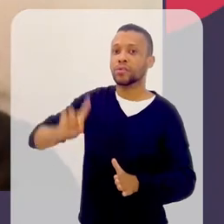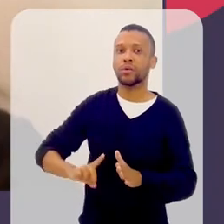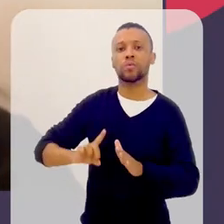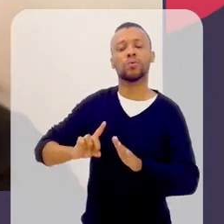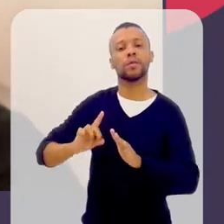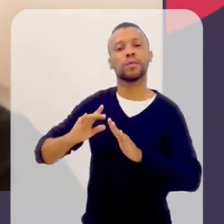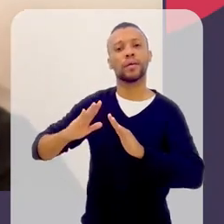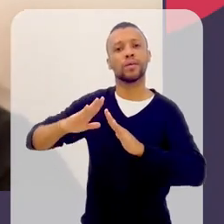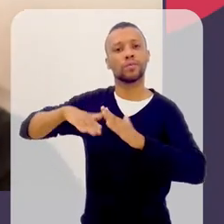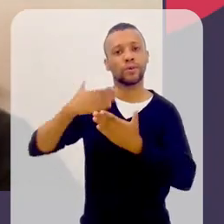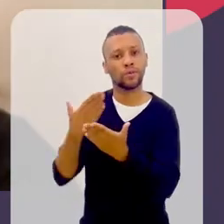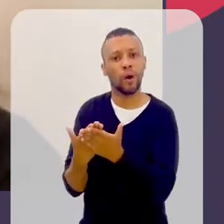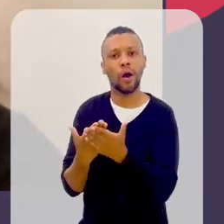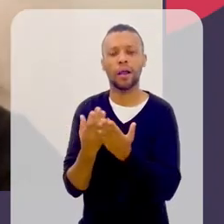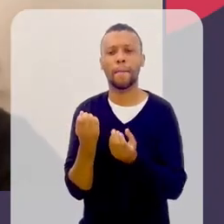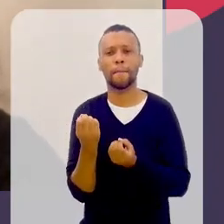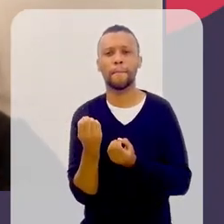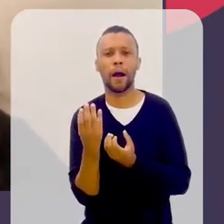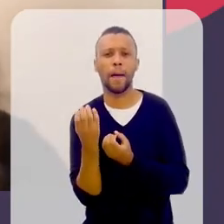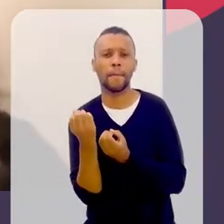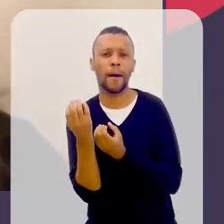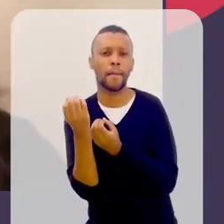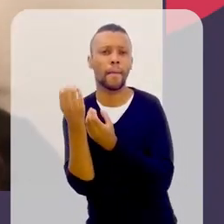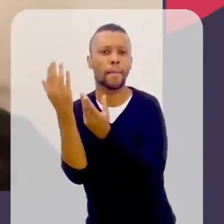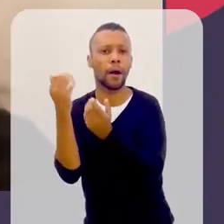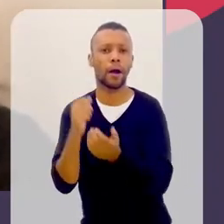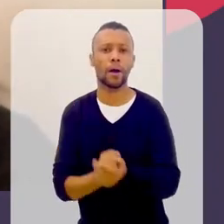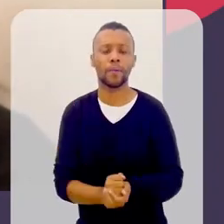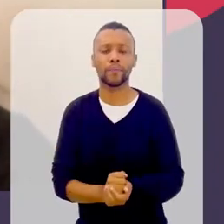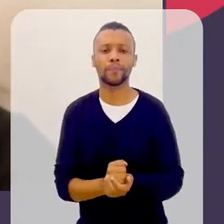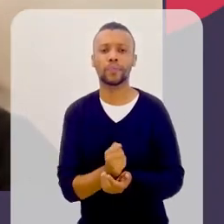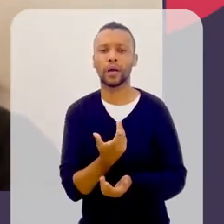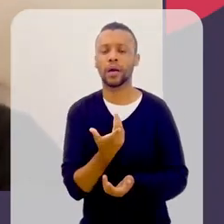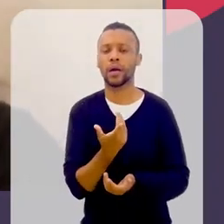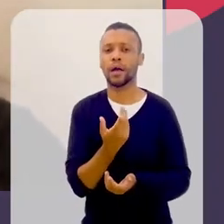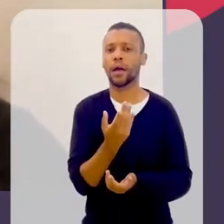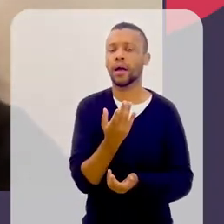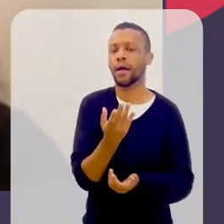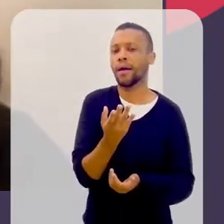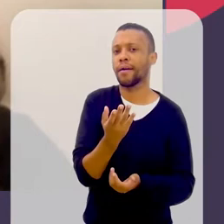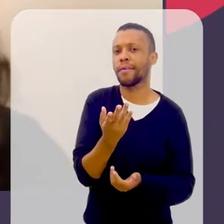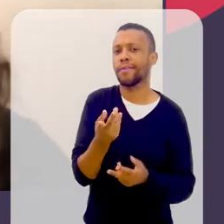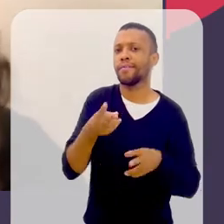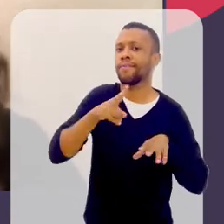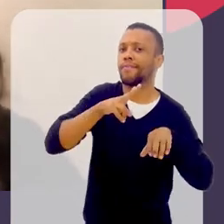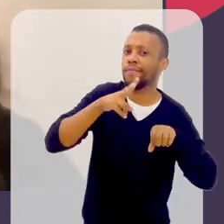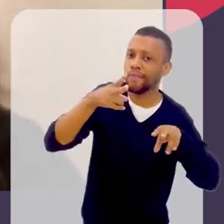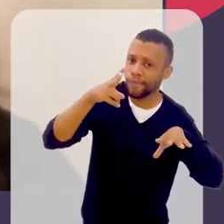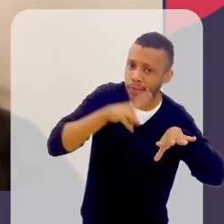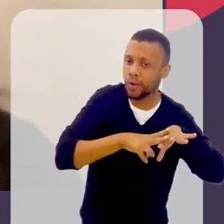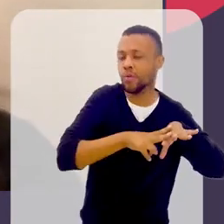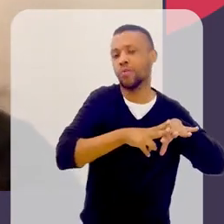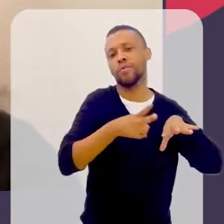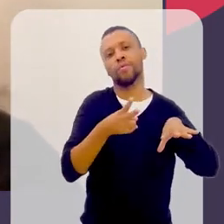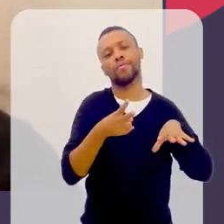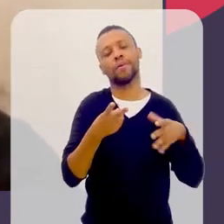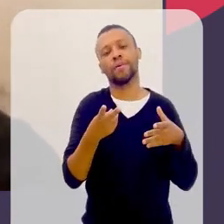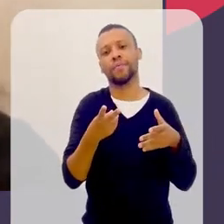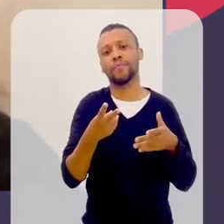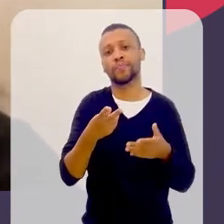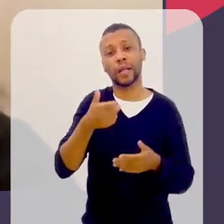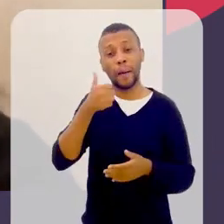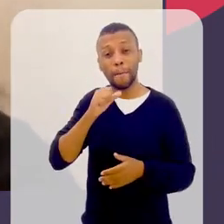mulher-mãe diretora de escola, viajante, viúva, mãe solo, né? Ela tem várias